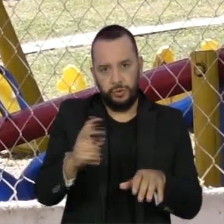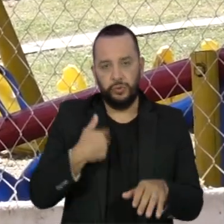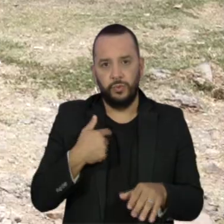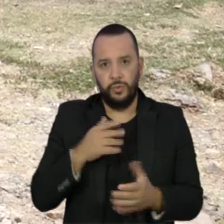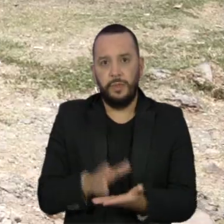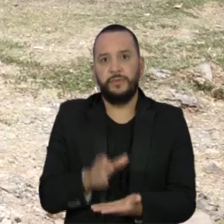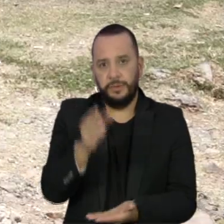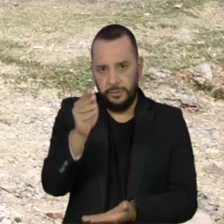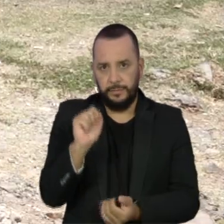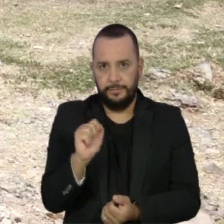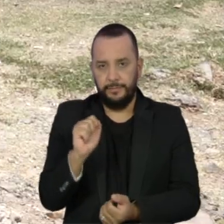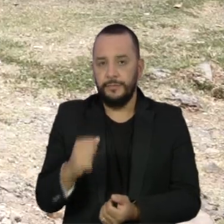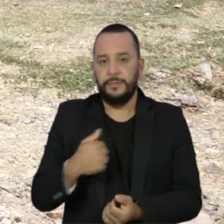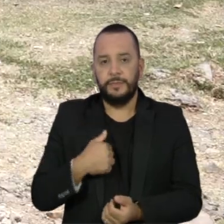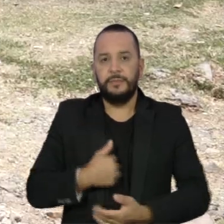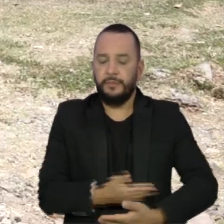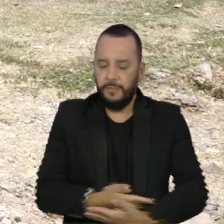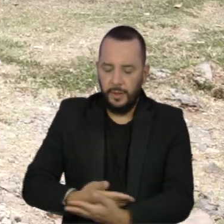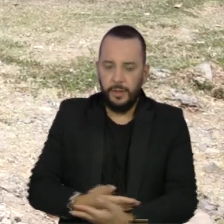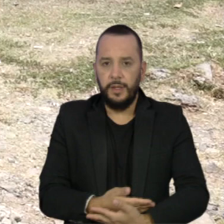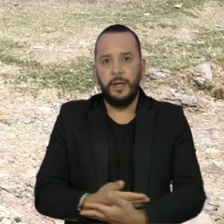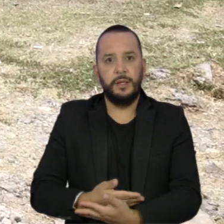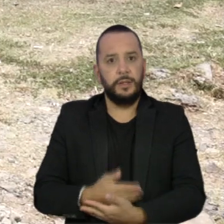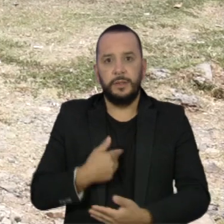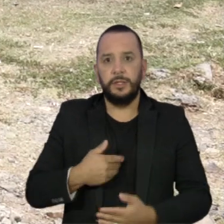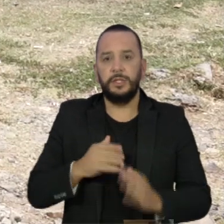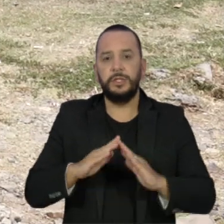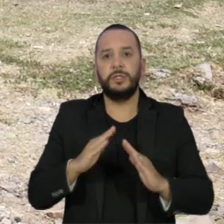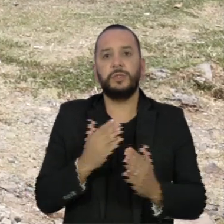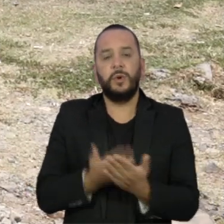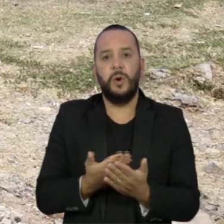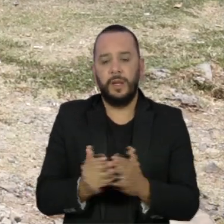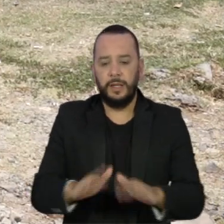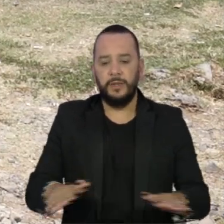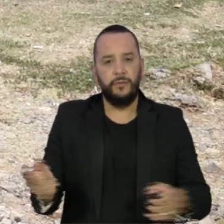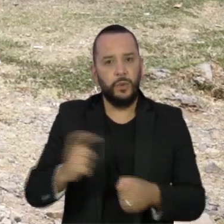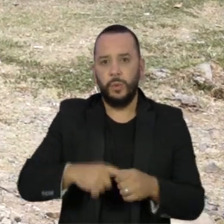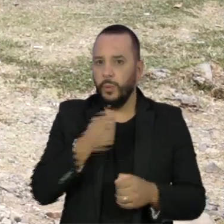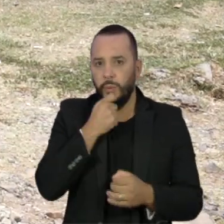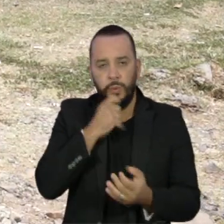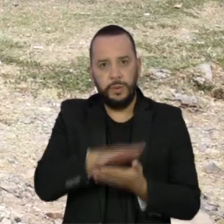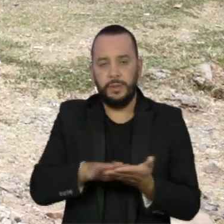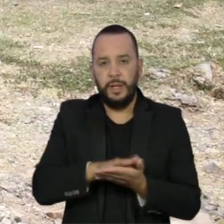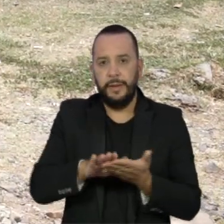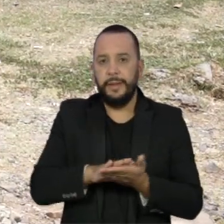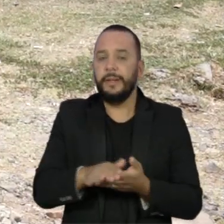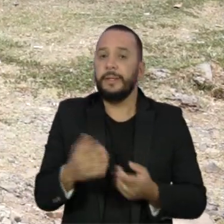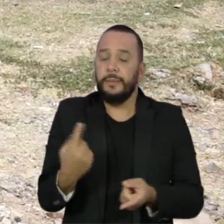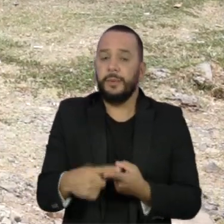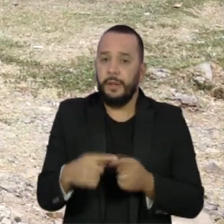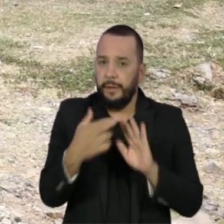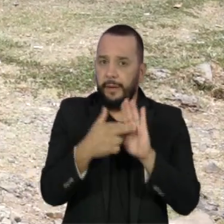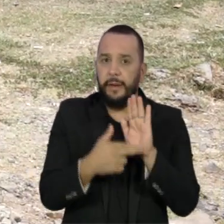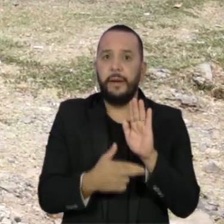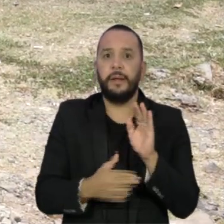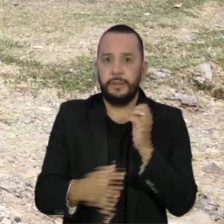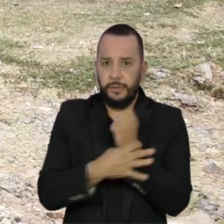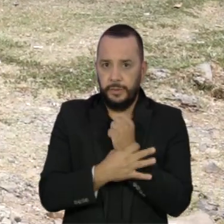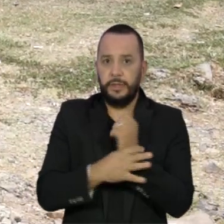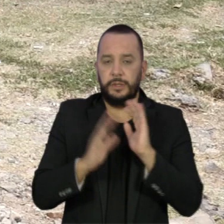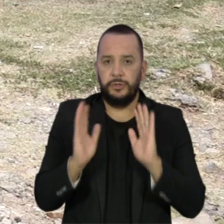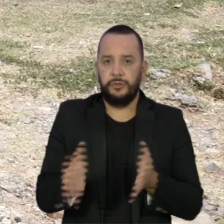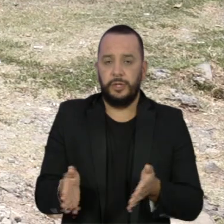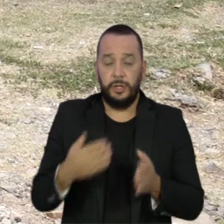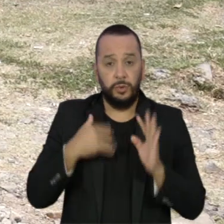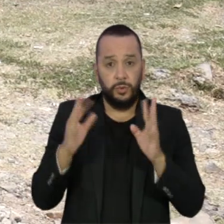as turmas. O berçário, infantil e 2 ainda não voltaram às aulas, seguindo o protocolo de convivência contra o novo coronavírus. Todos